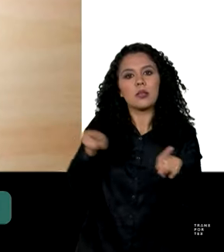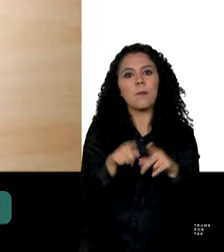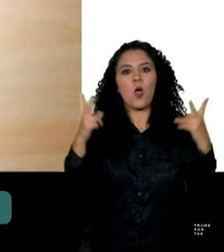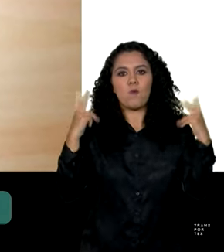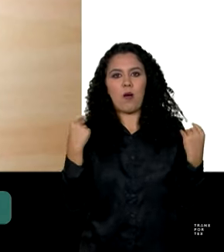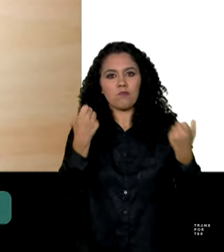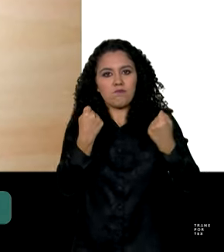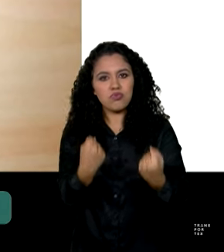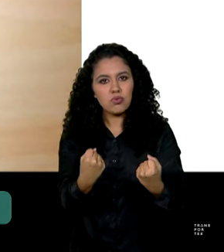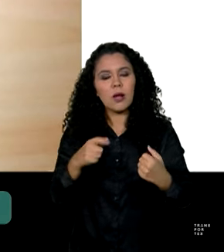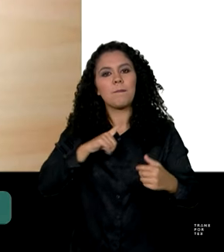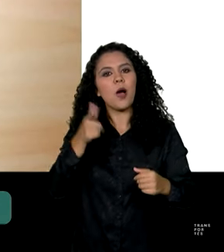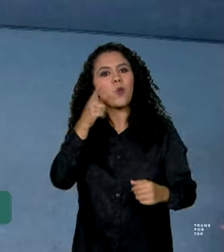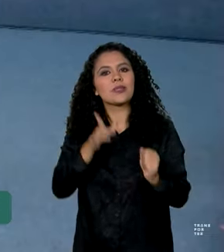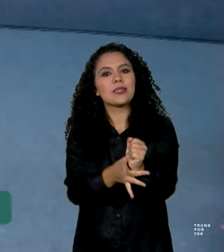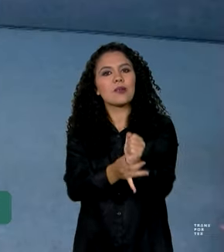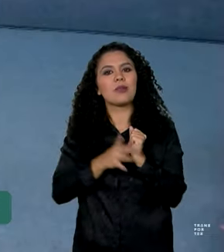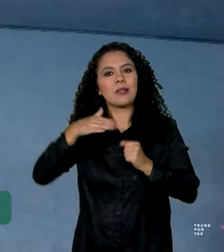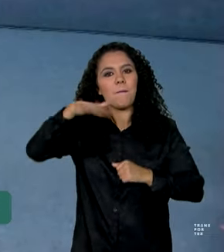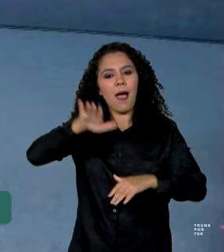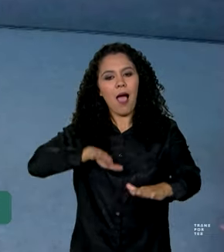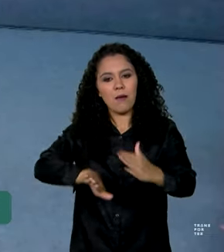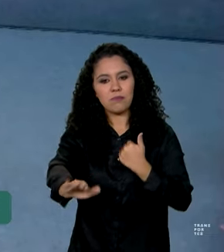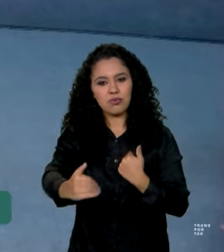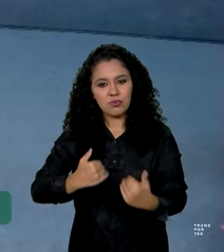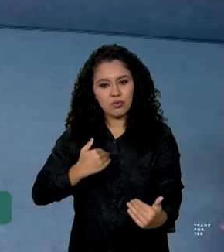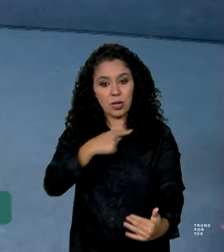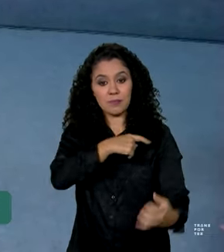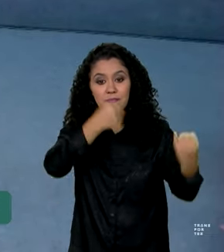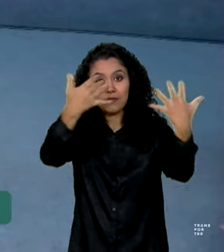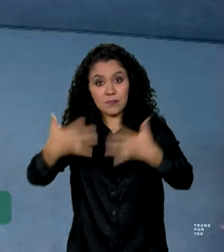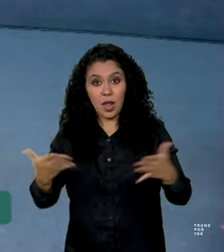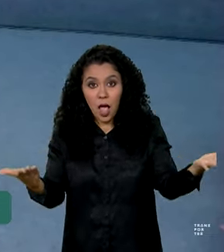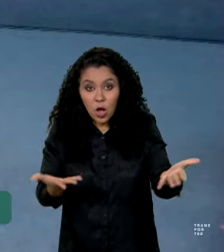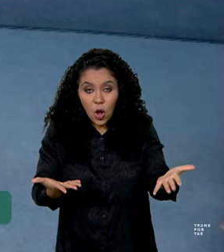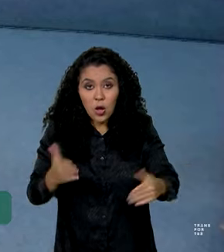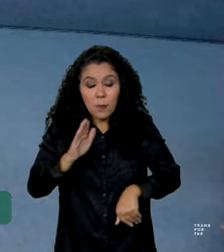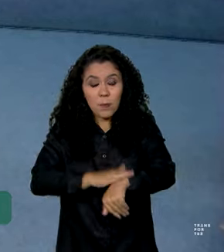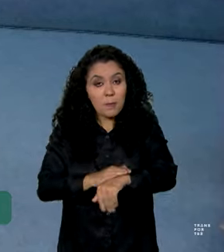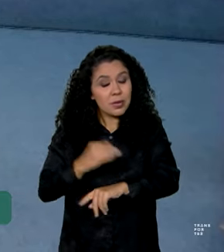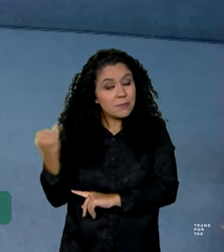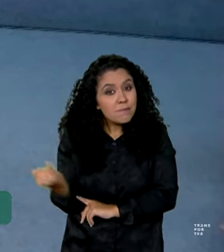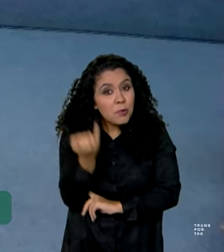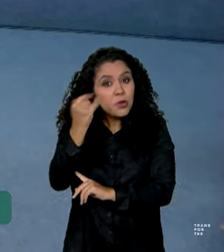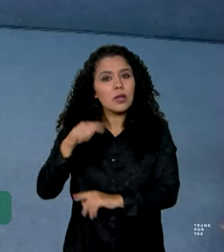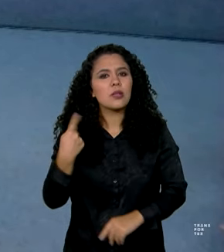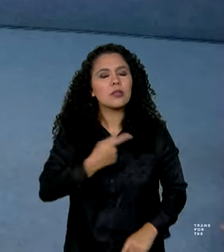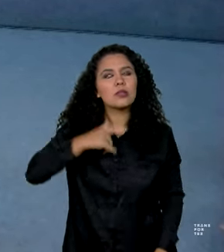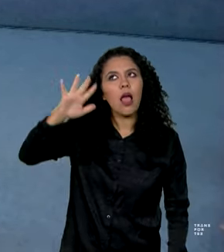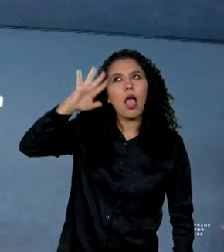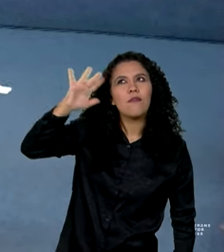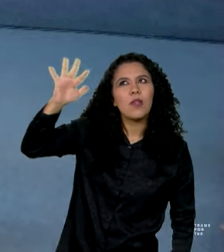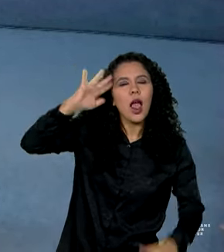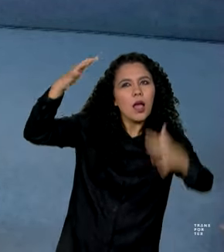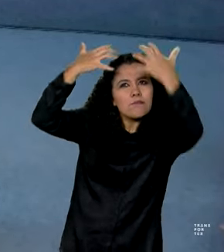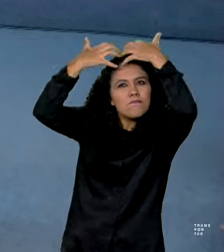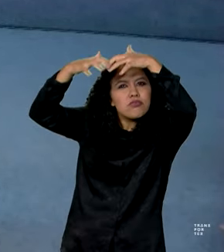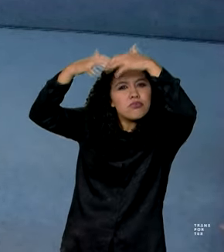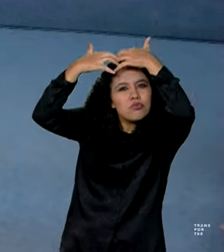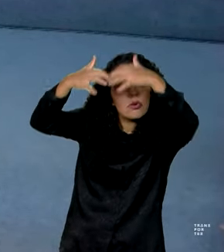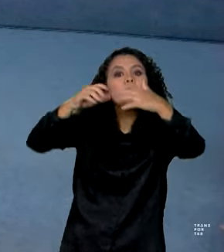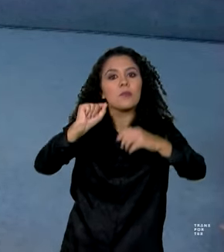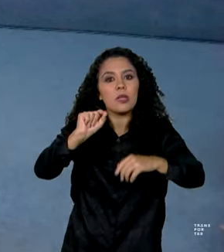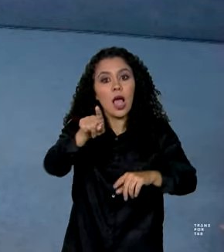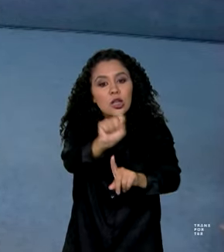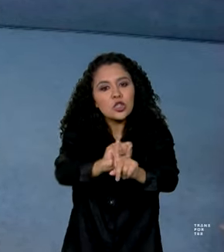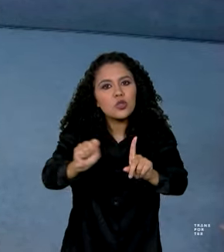termos mais segurança nas estradas. Um momento importante de reflexão de todos nós e fazer a